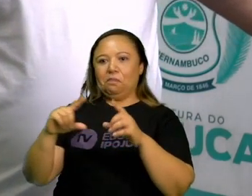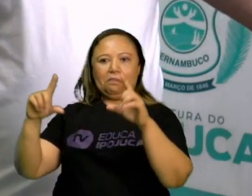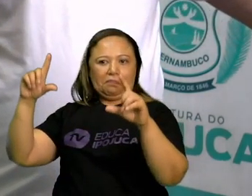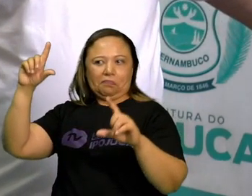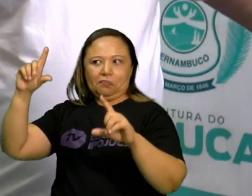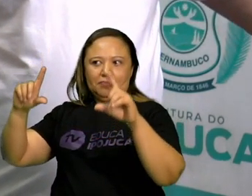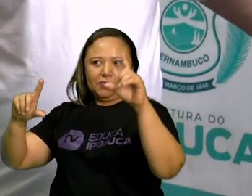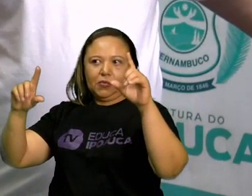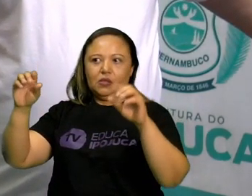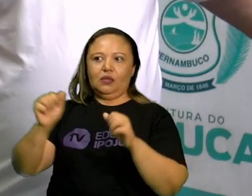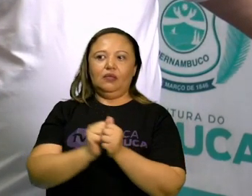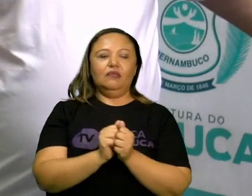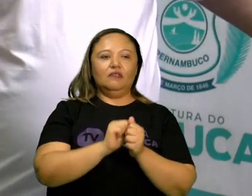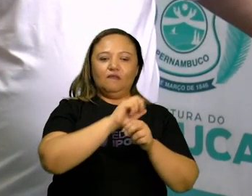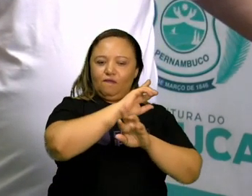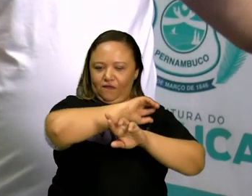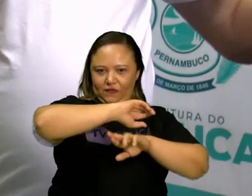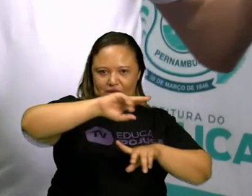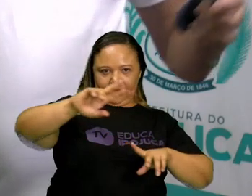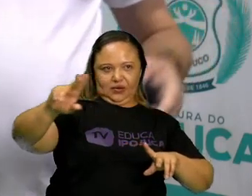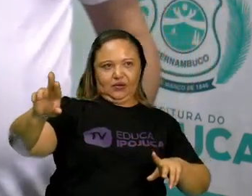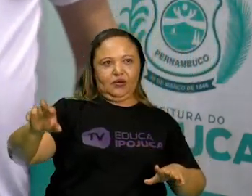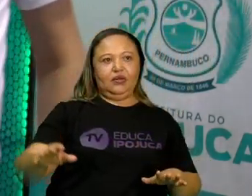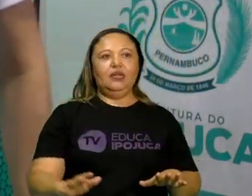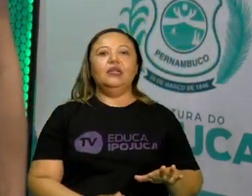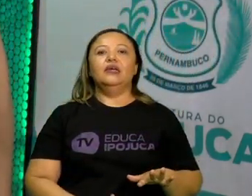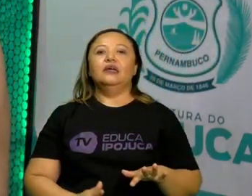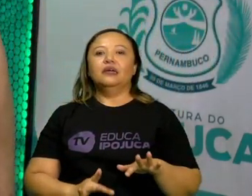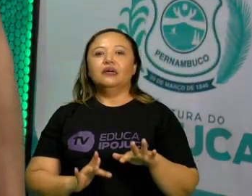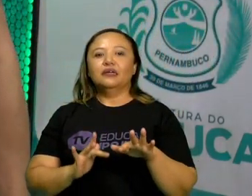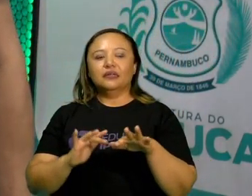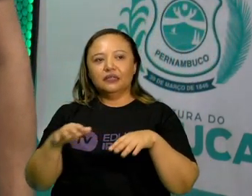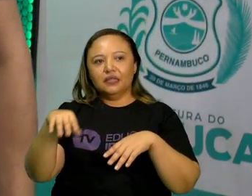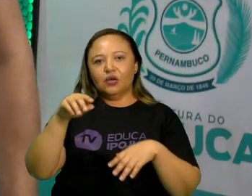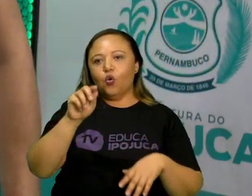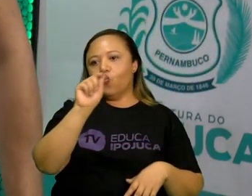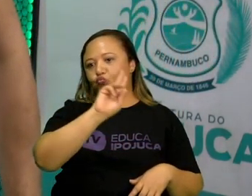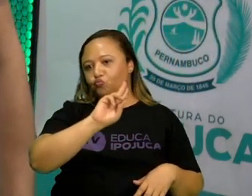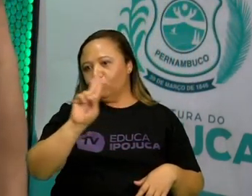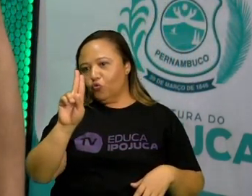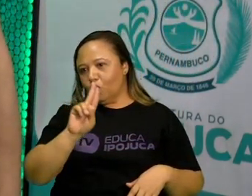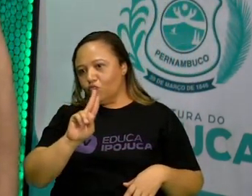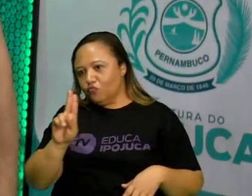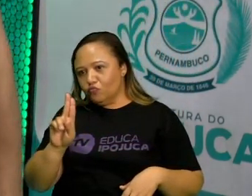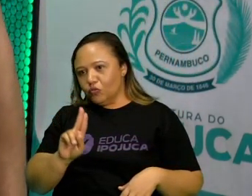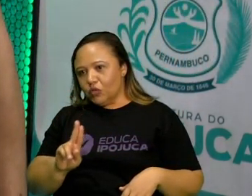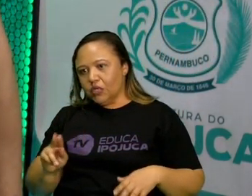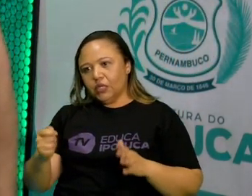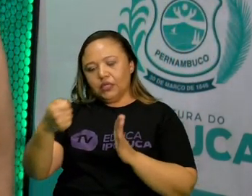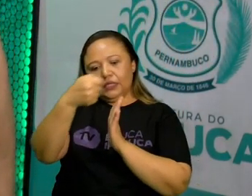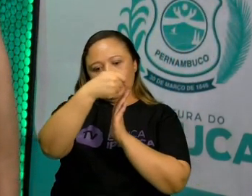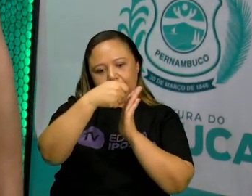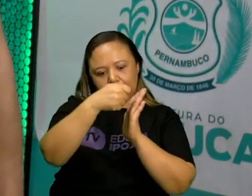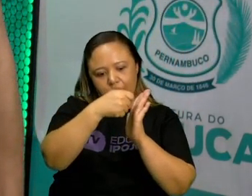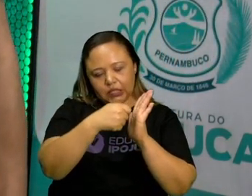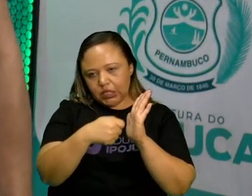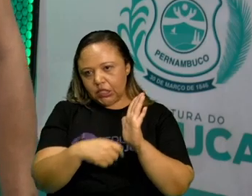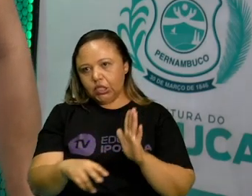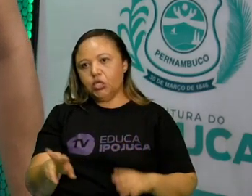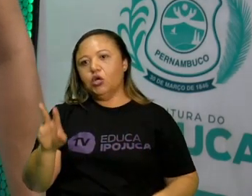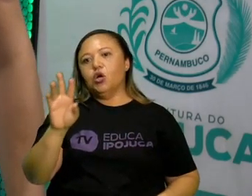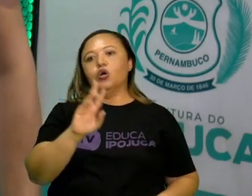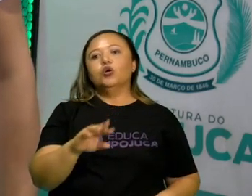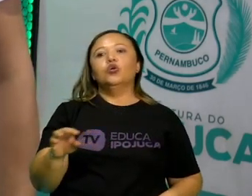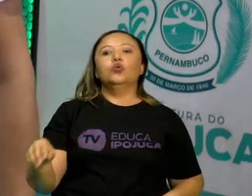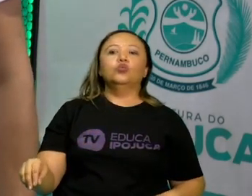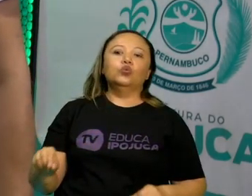a distribuição, isso faz parte da pós-produção. Os créditos, aqueles nomes que você vê, as letrinhas, tudo isso entra depois. Os efeitos